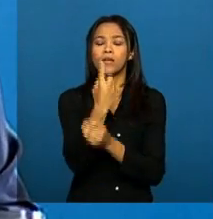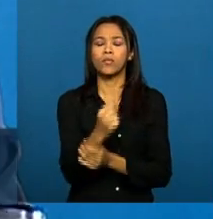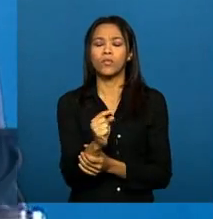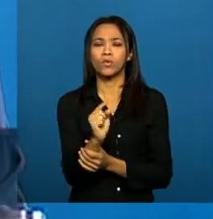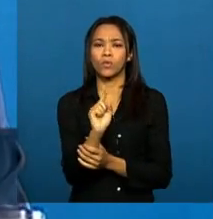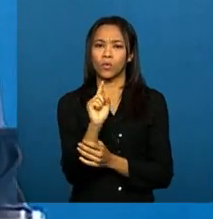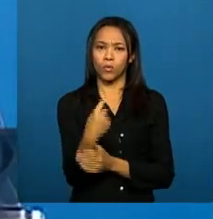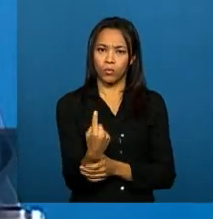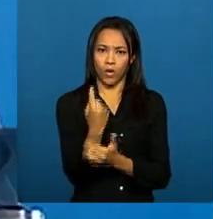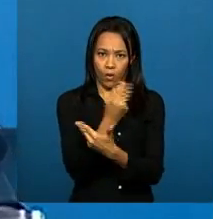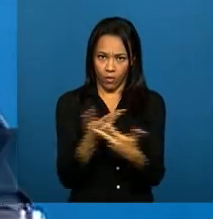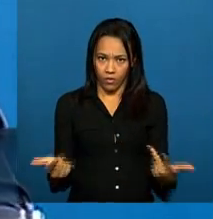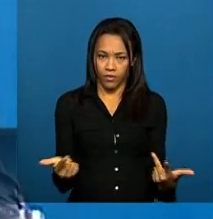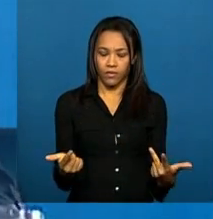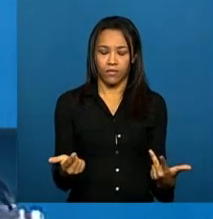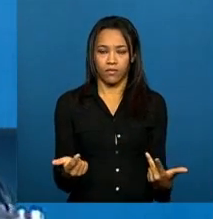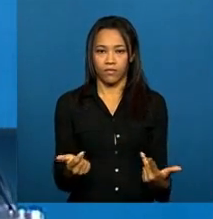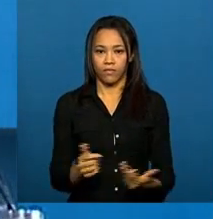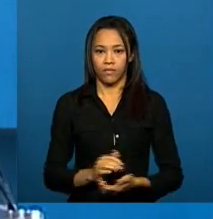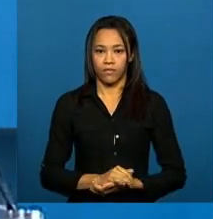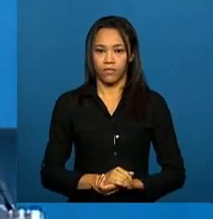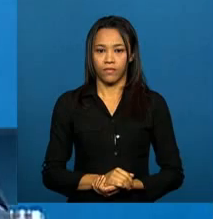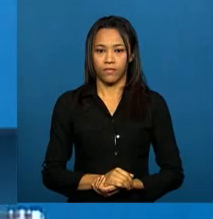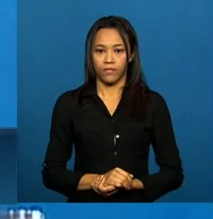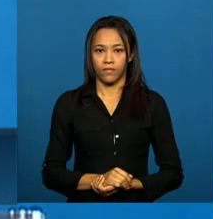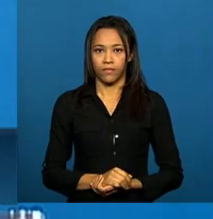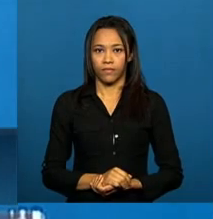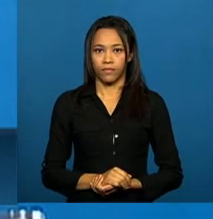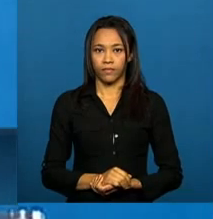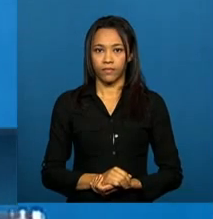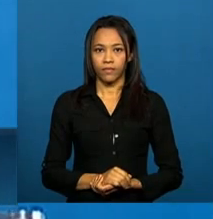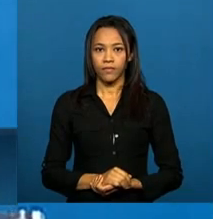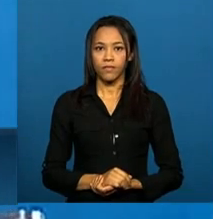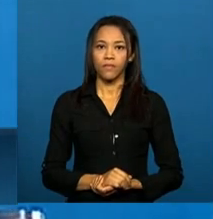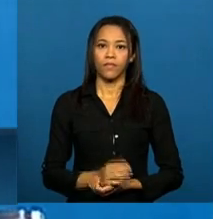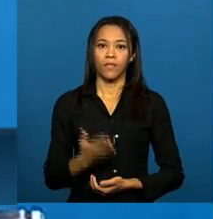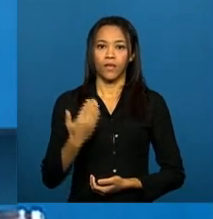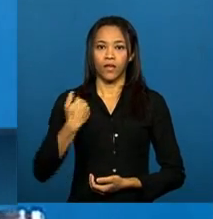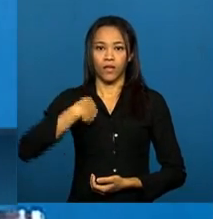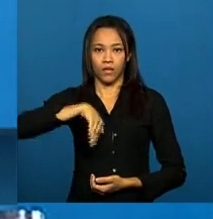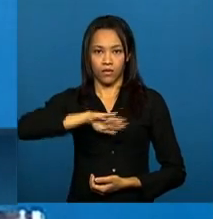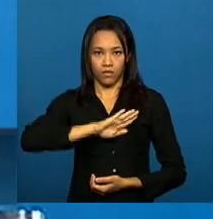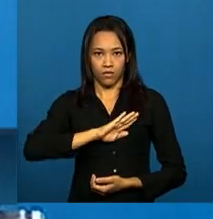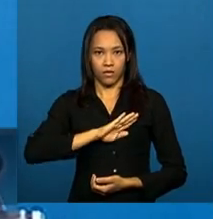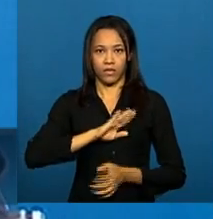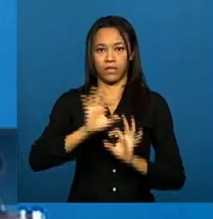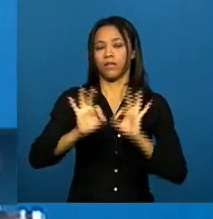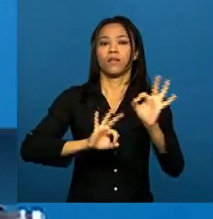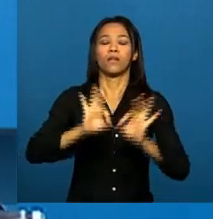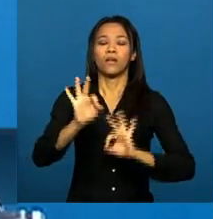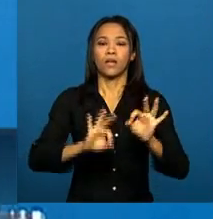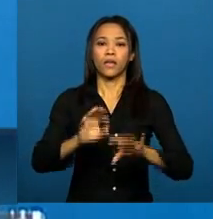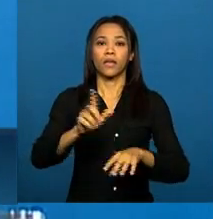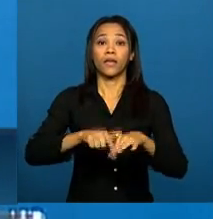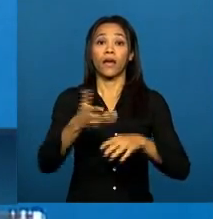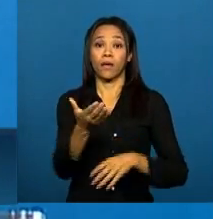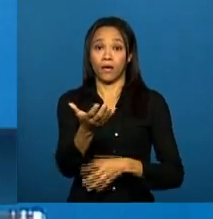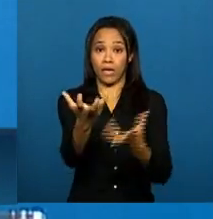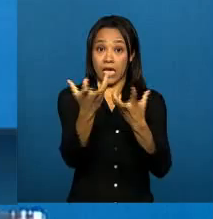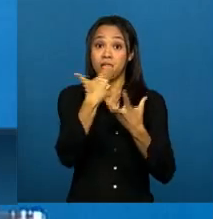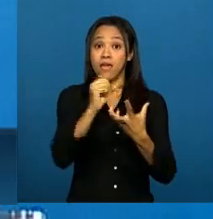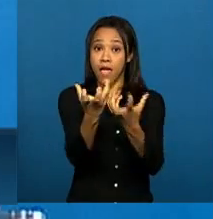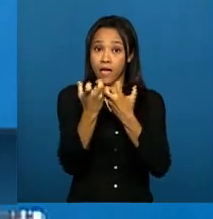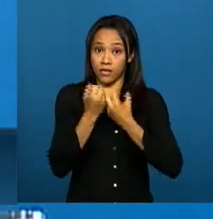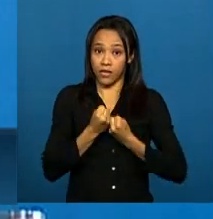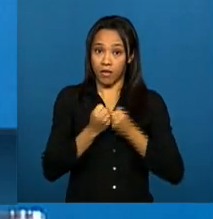do agente... Desculpa, nós criamos uma figura que é o agente responsável pelo tratamento